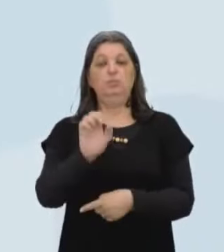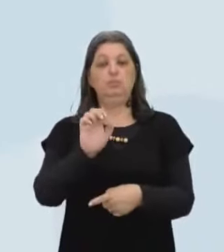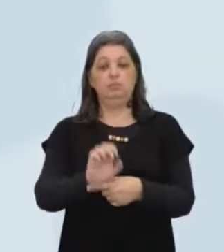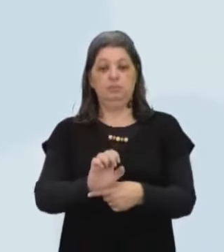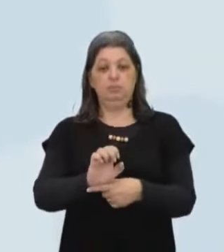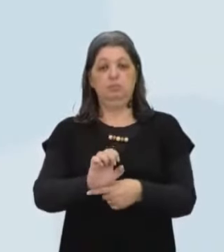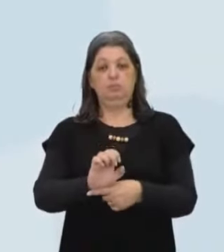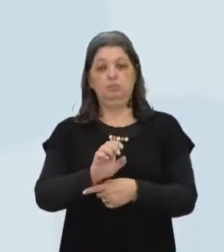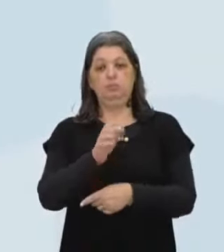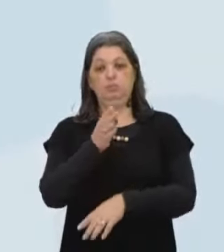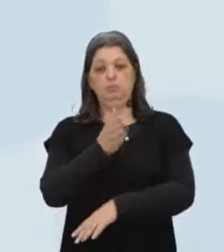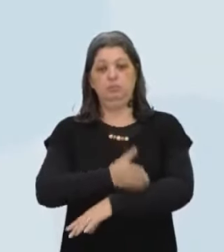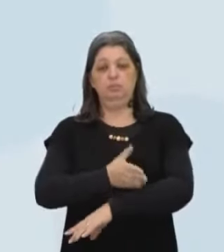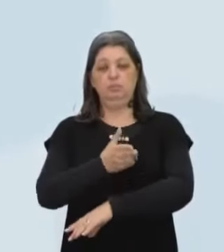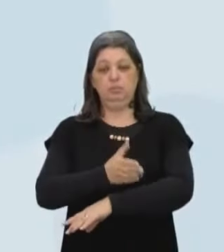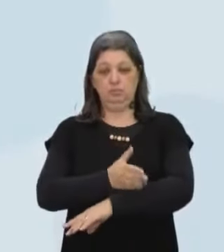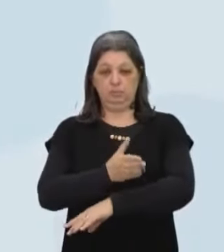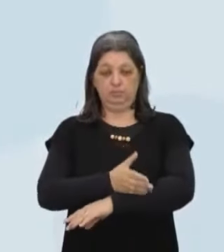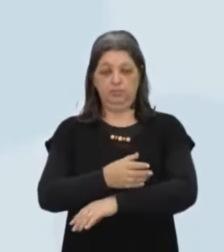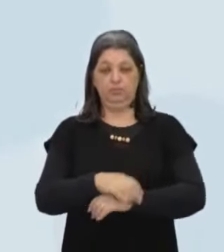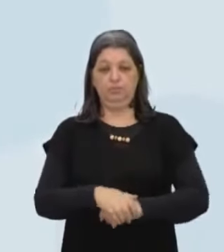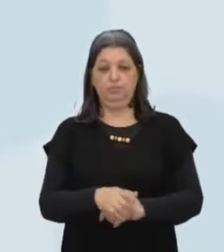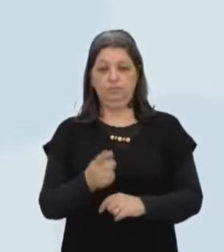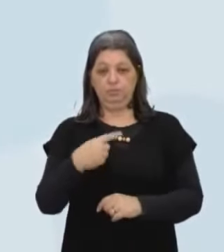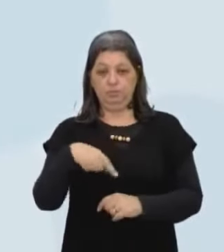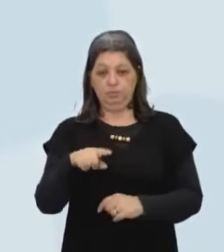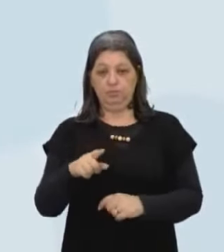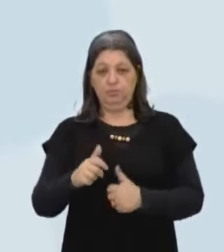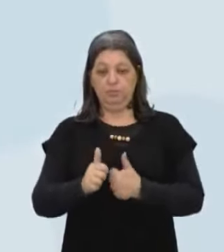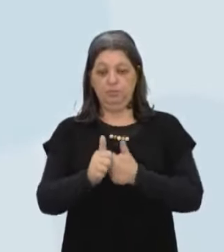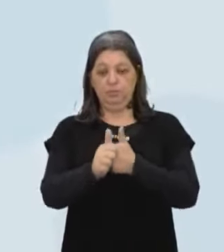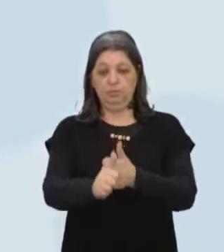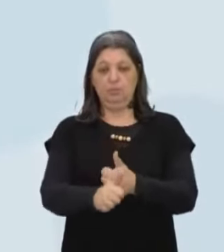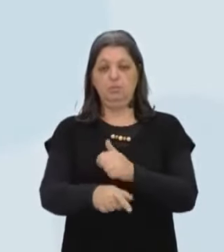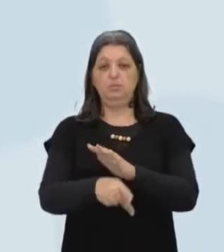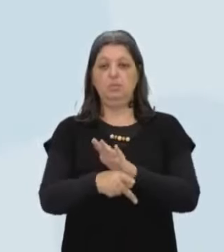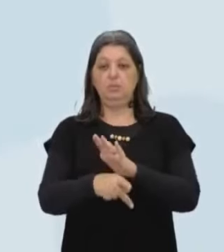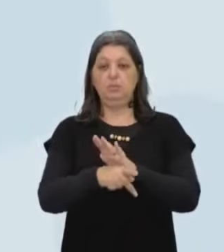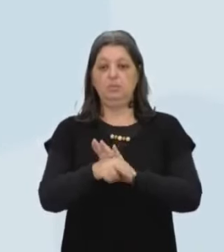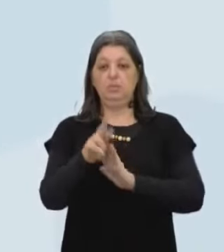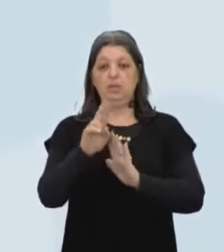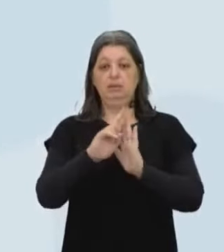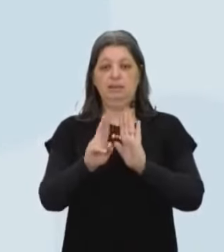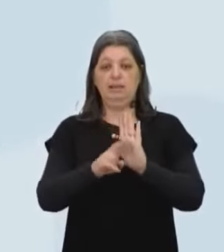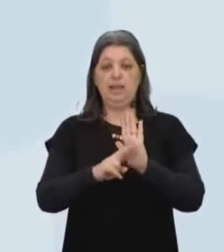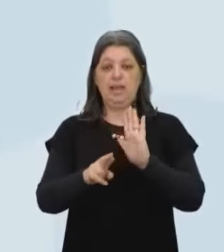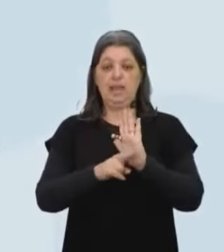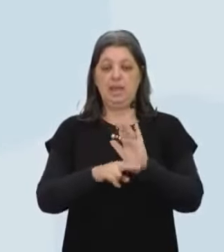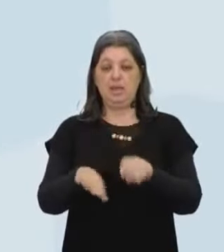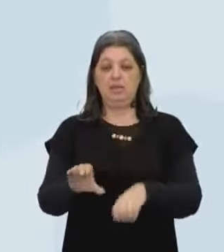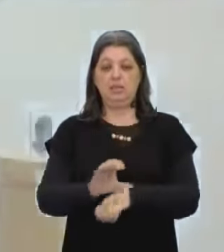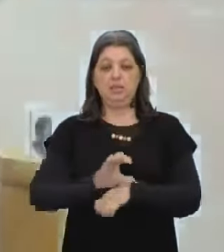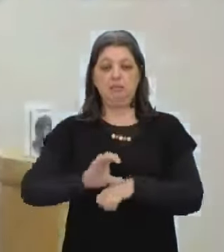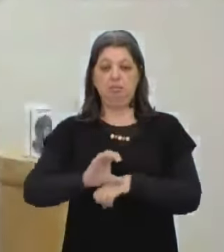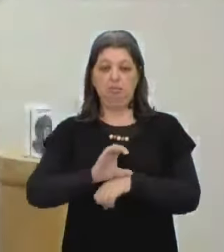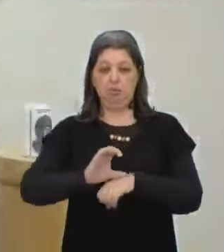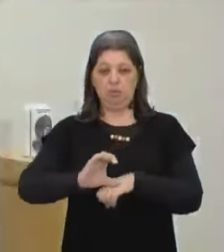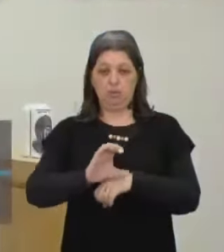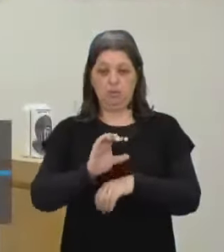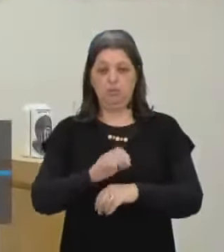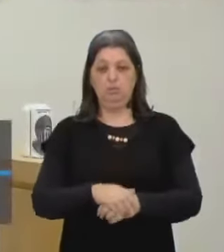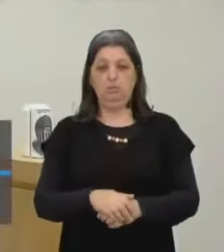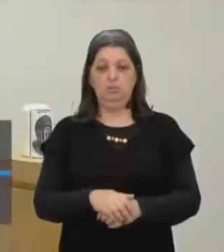Moderno Contemporâneo Você segue normas constitucionais Ou seja, volta pra mim